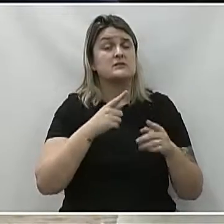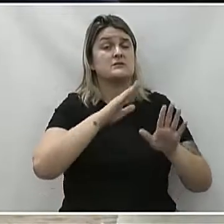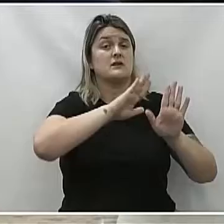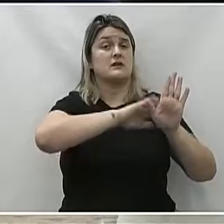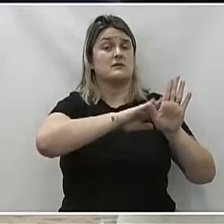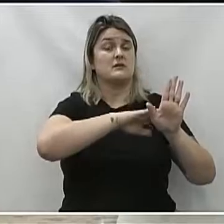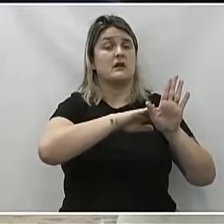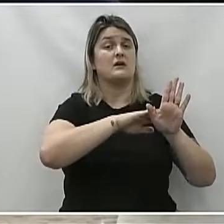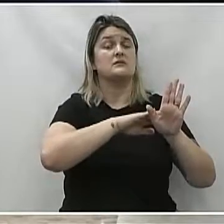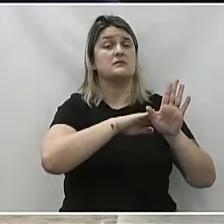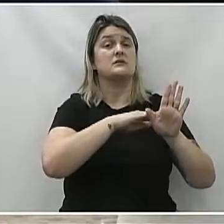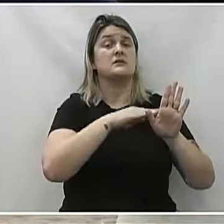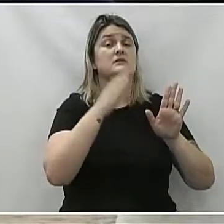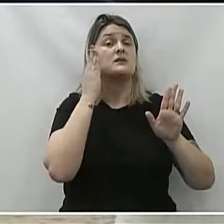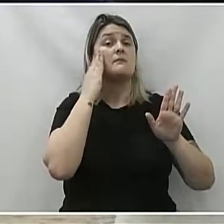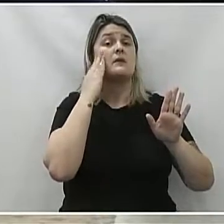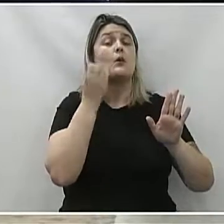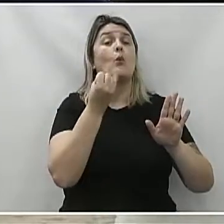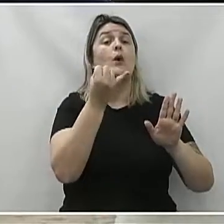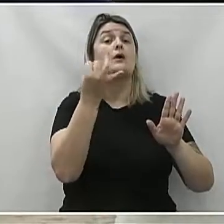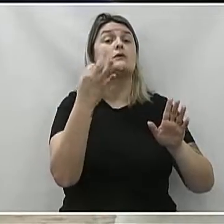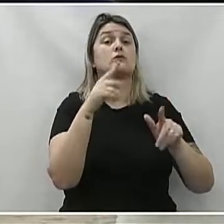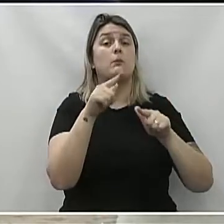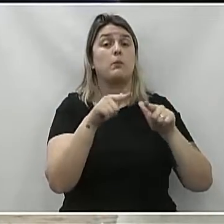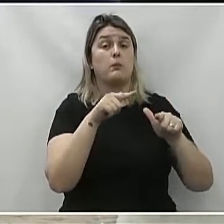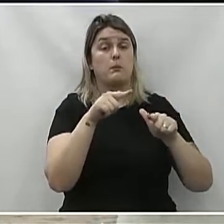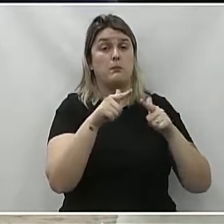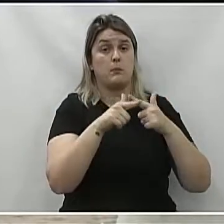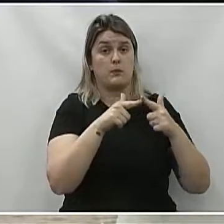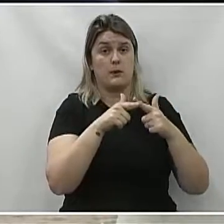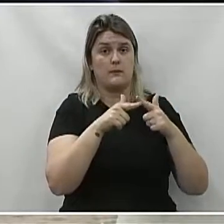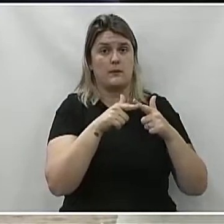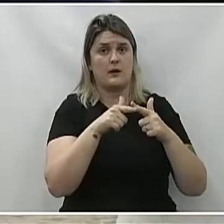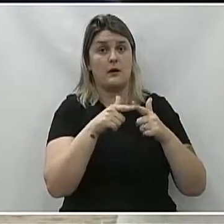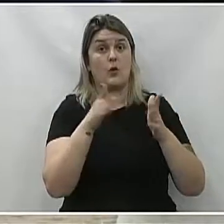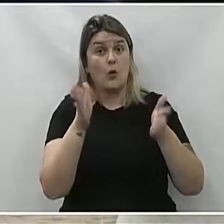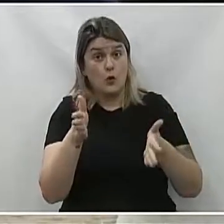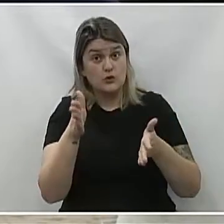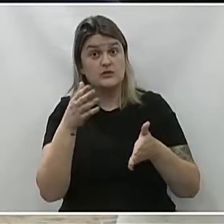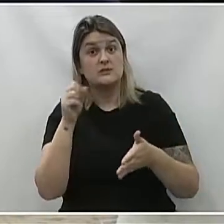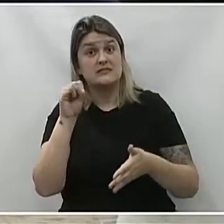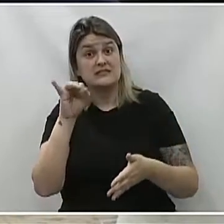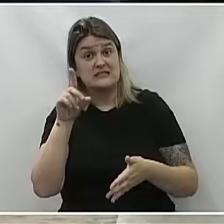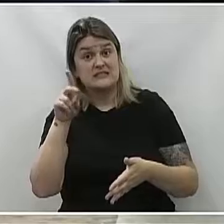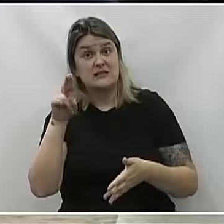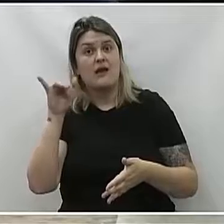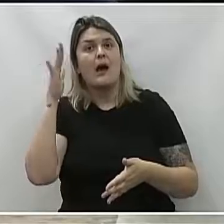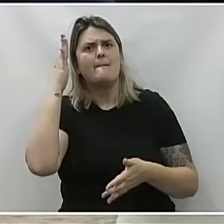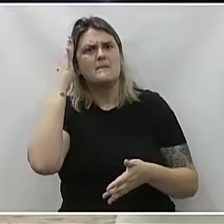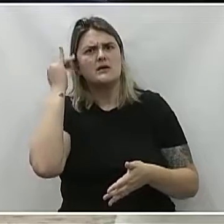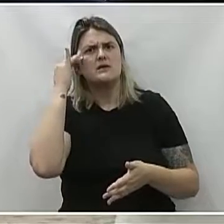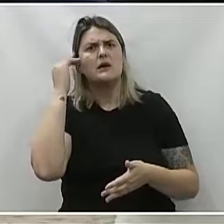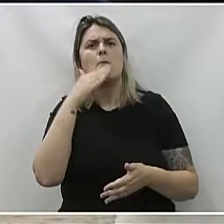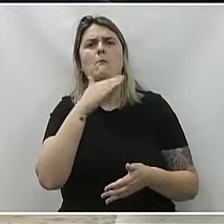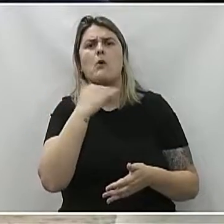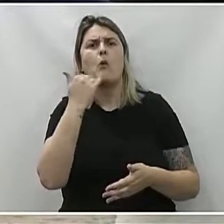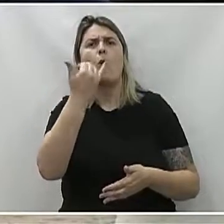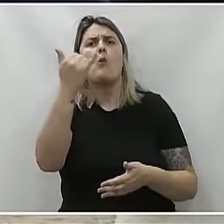até que ponto. Hoje foi o Sidney. Amanhã pode ir a Maria, pode o João.